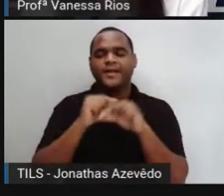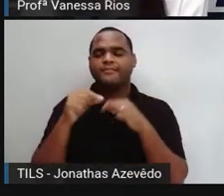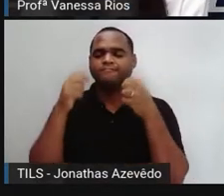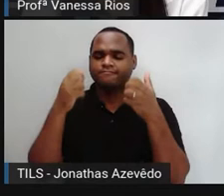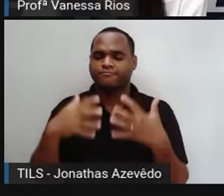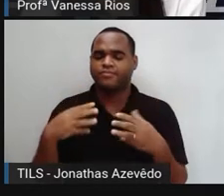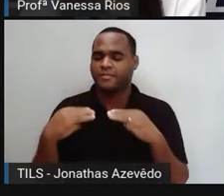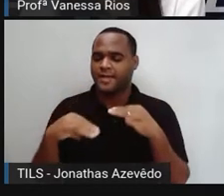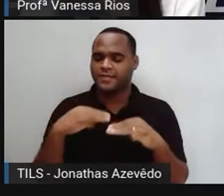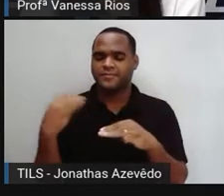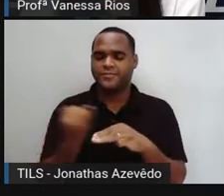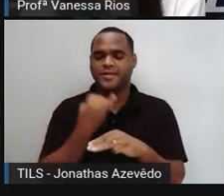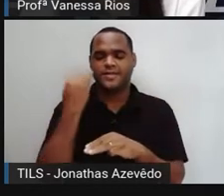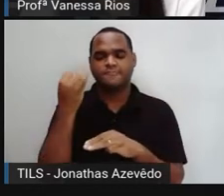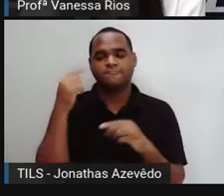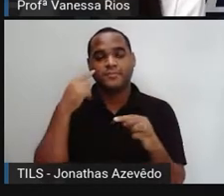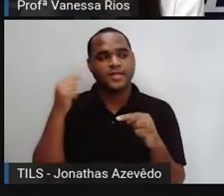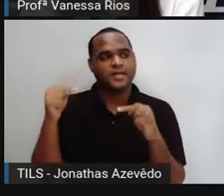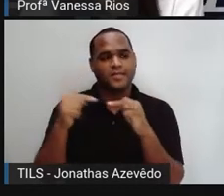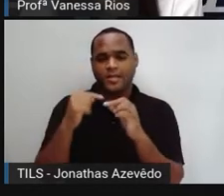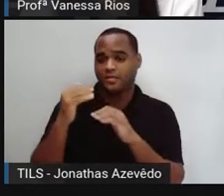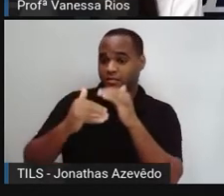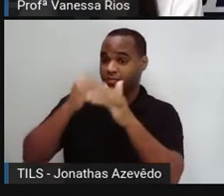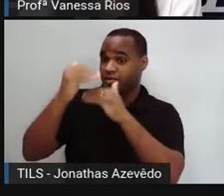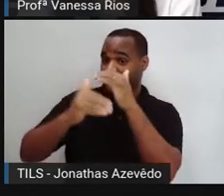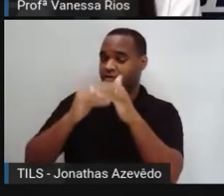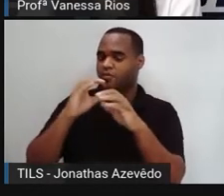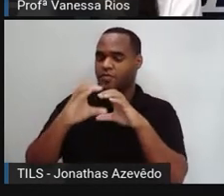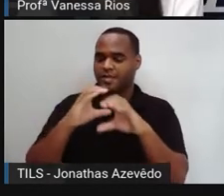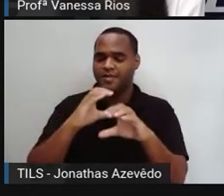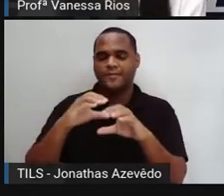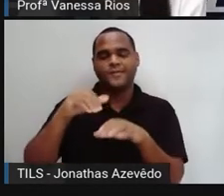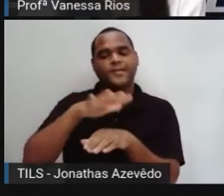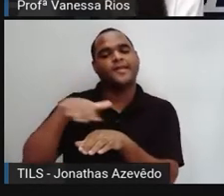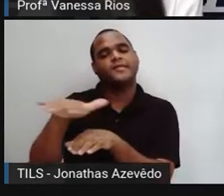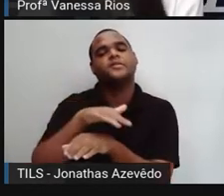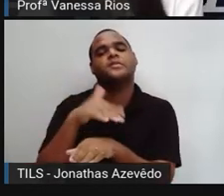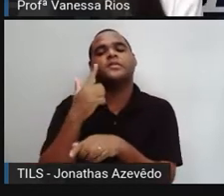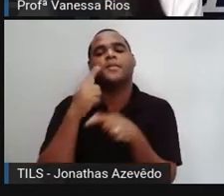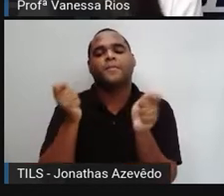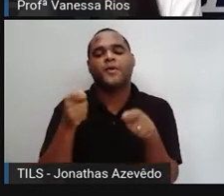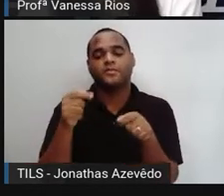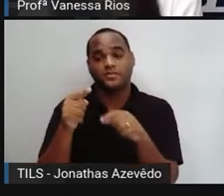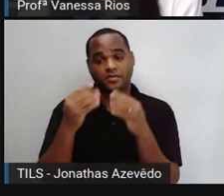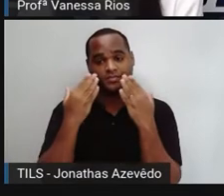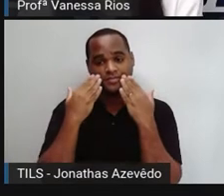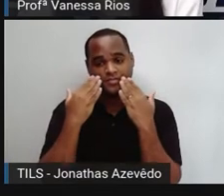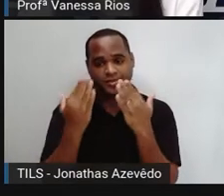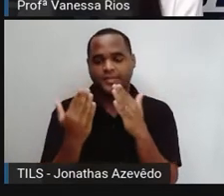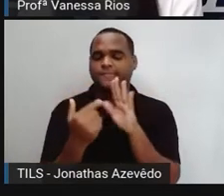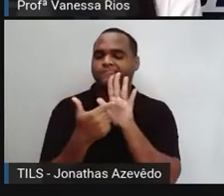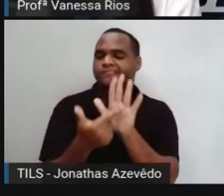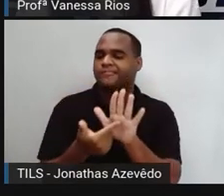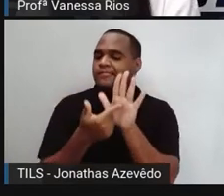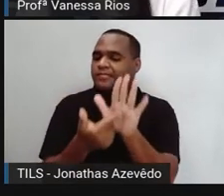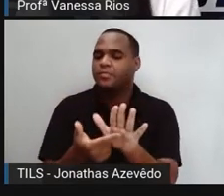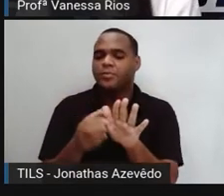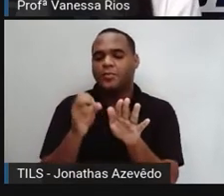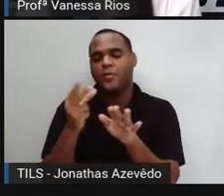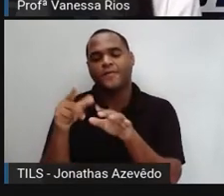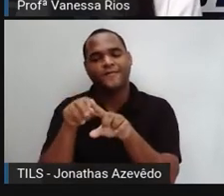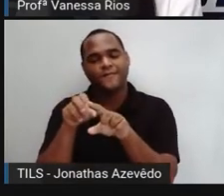importante, tão imprescindível no processo de comunicação e que ela pode ser apresentada ou que ela pode ser